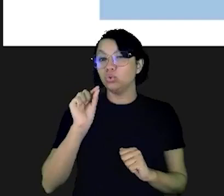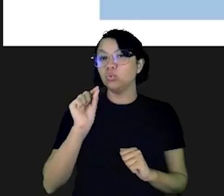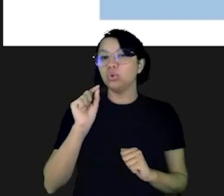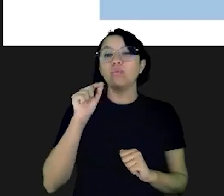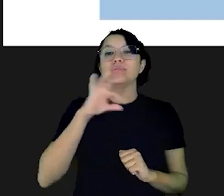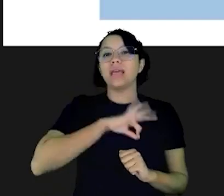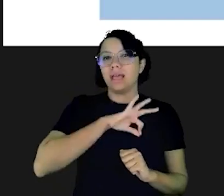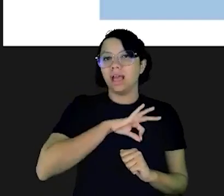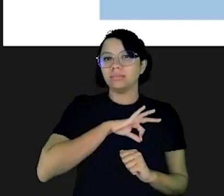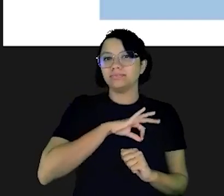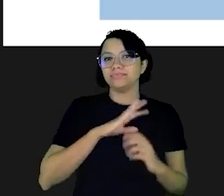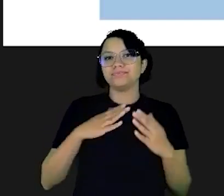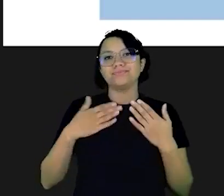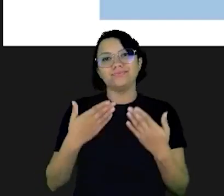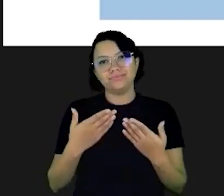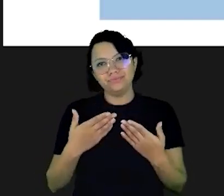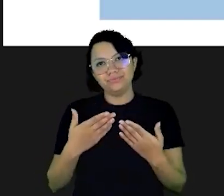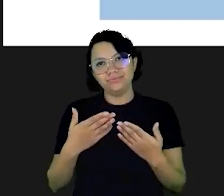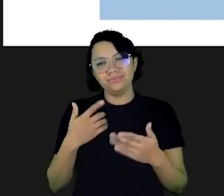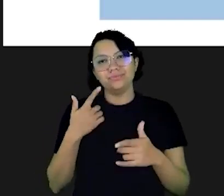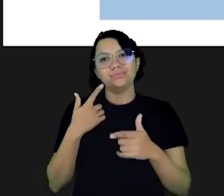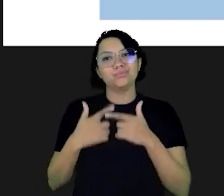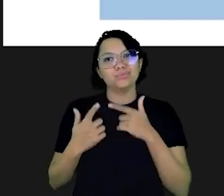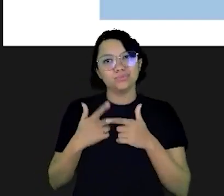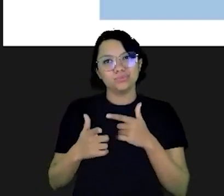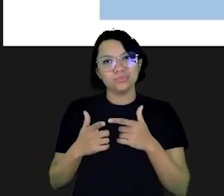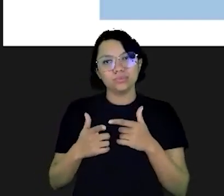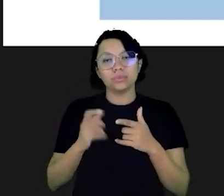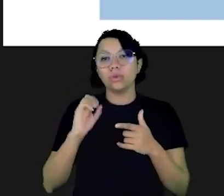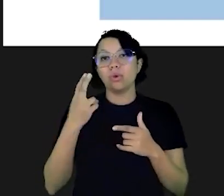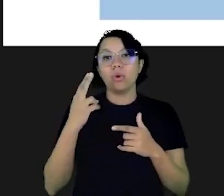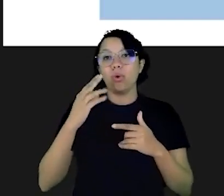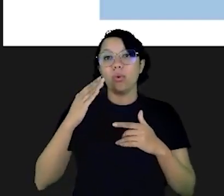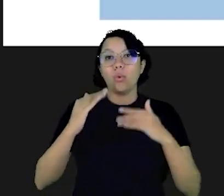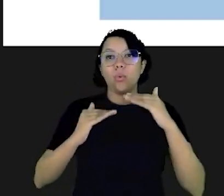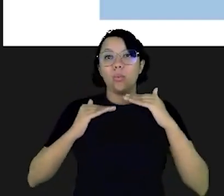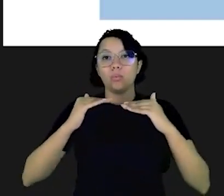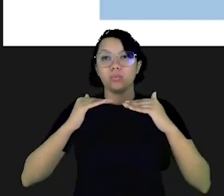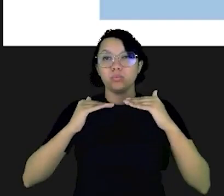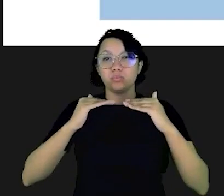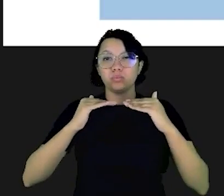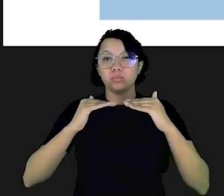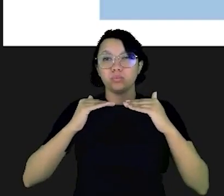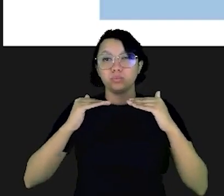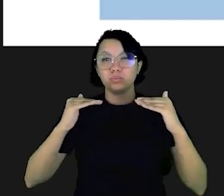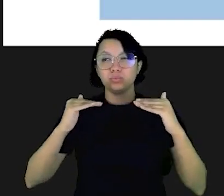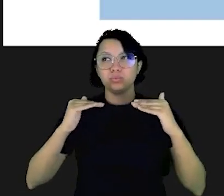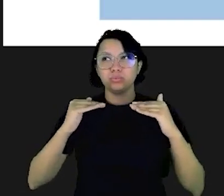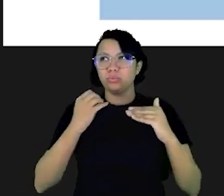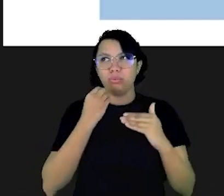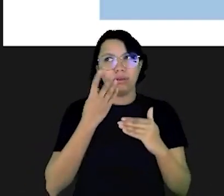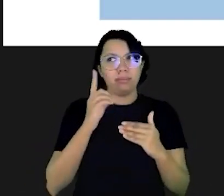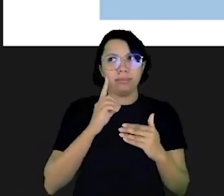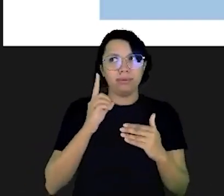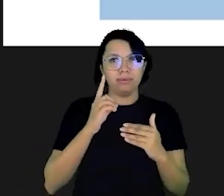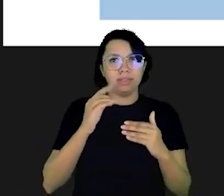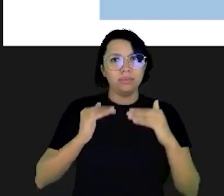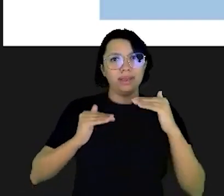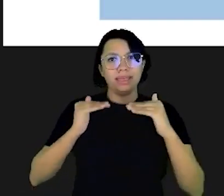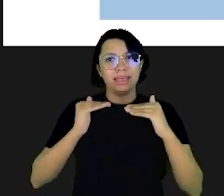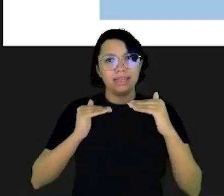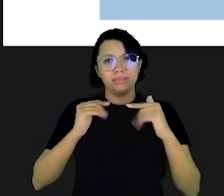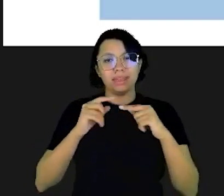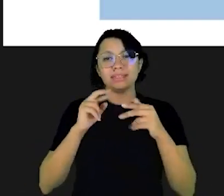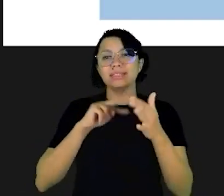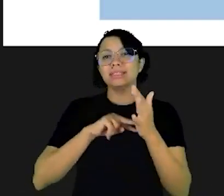do que as suas receitas. E, nesse caso, você está deficitário. Ou se você tem um orçamento equilibrado ou neutro, que não